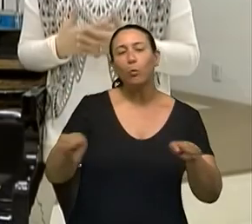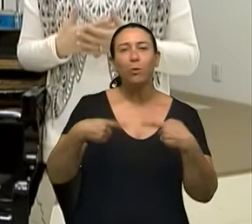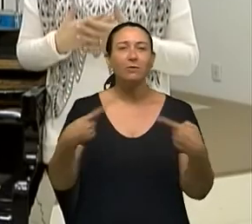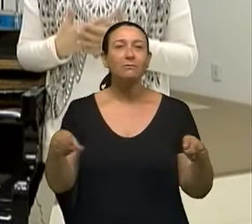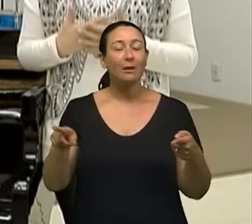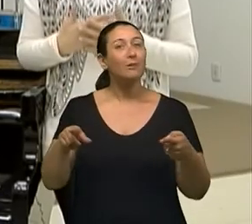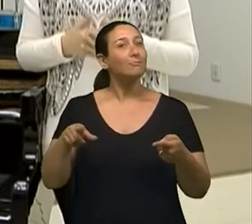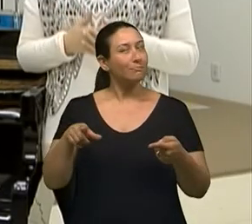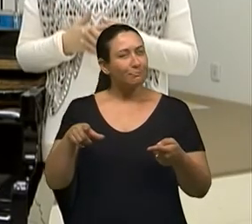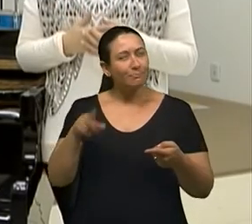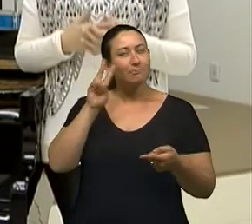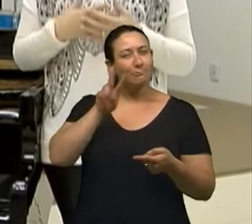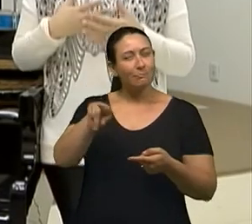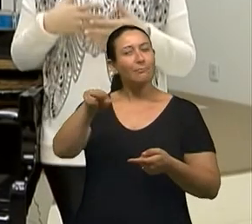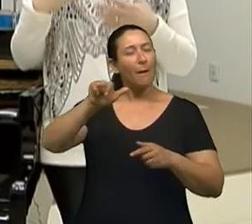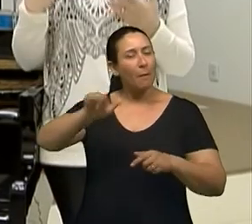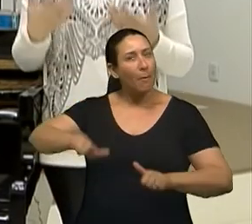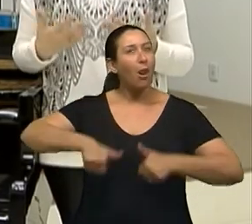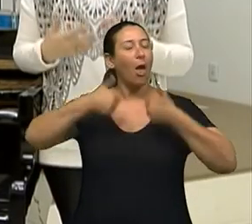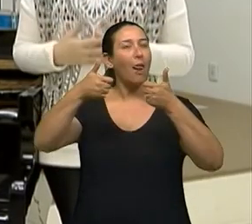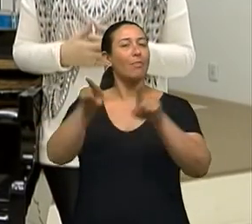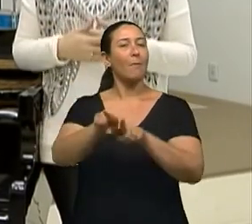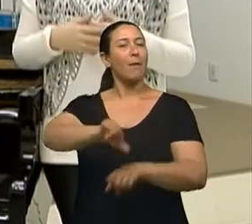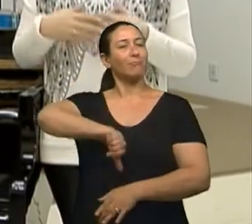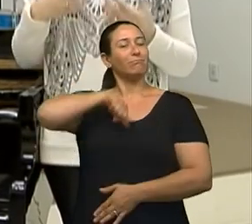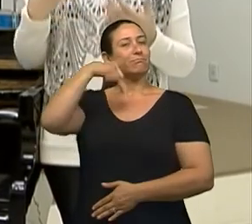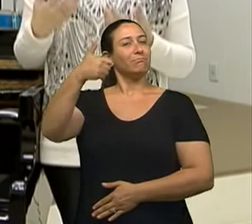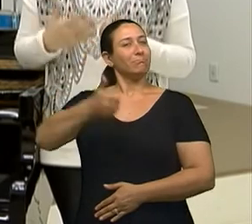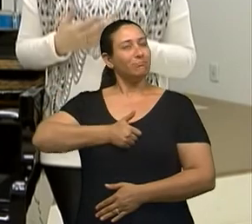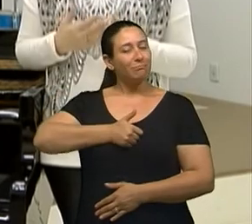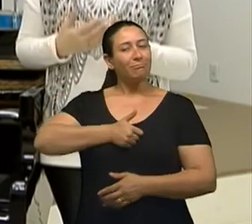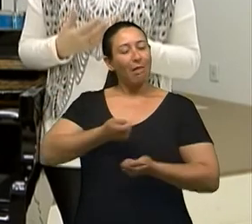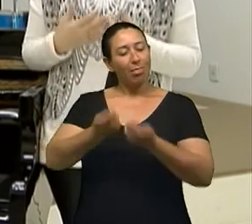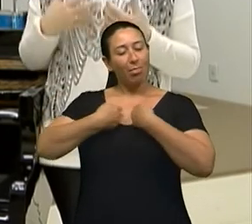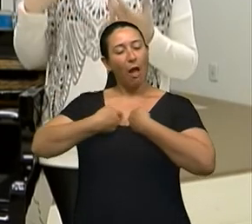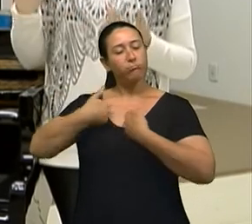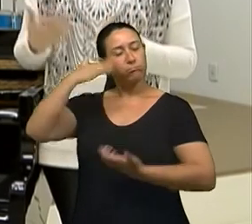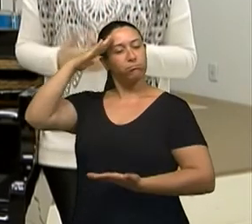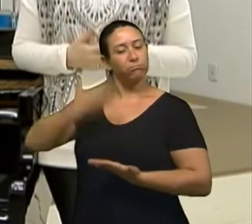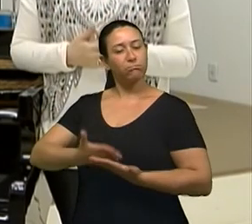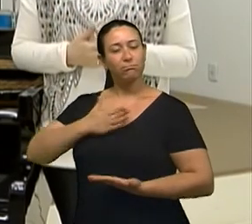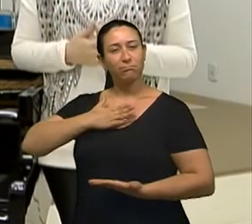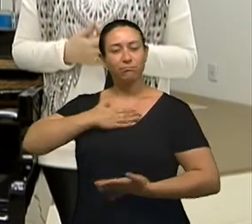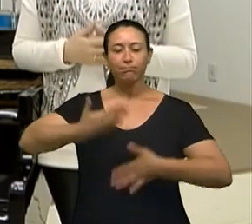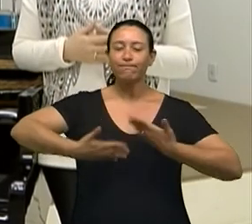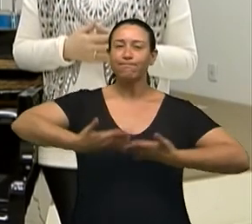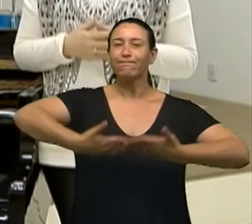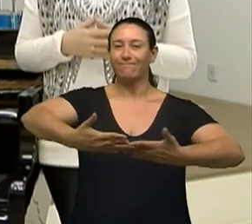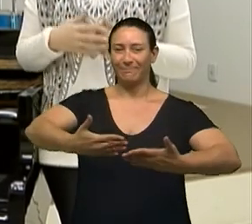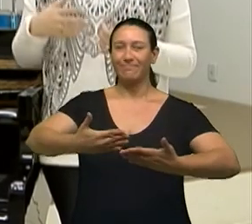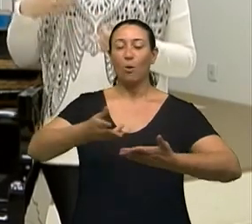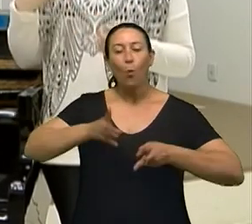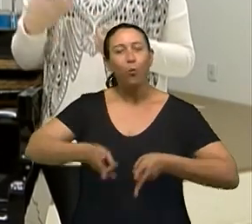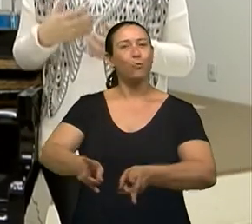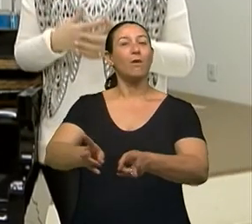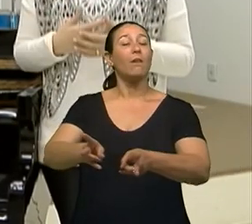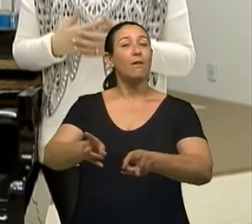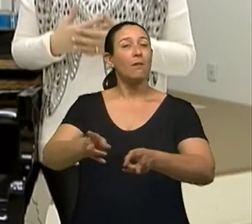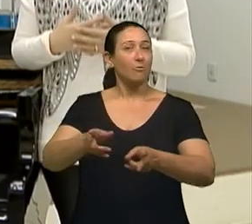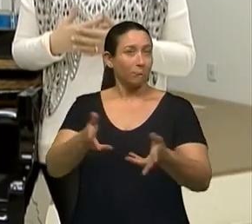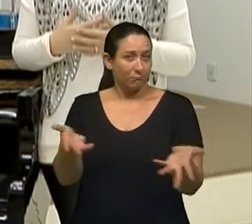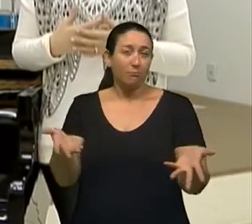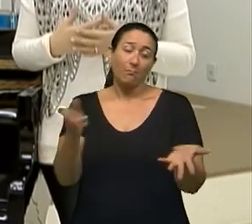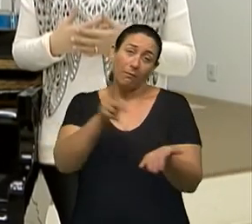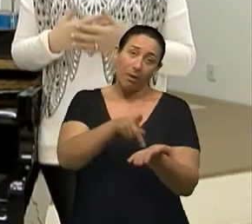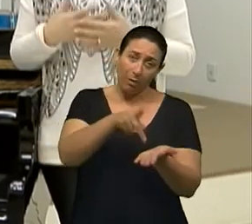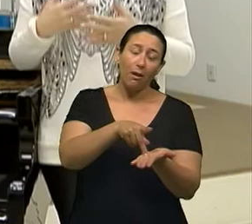melhora muito mais a autoestima e dá muito mais confiança para a pessoa continuar tocando, né? Porque realmente assim,